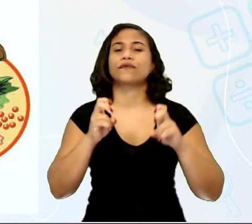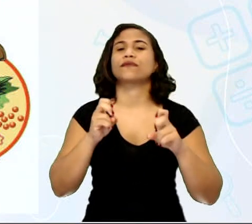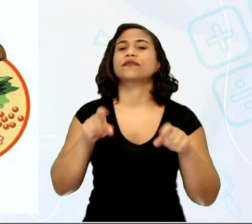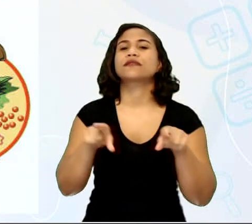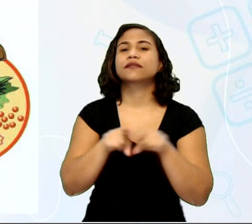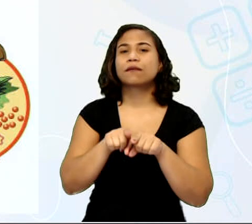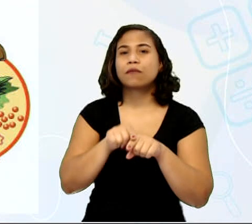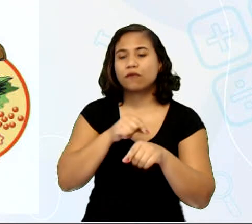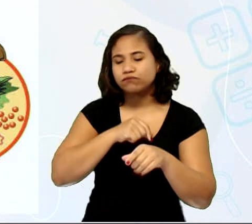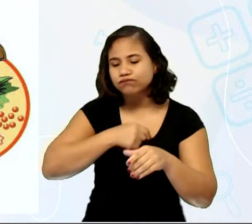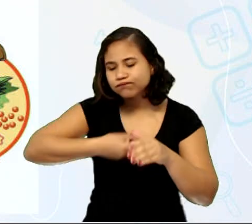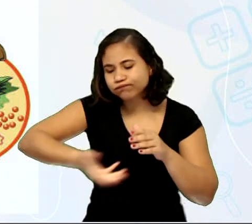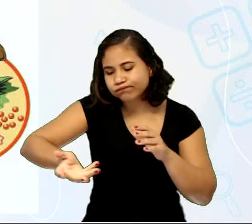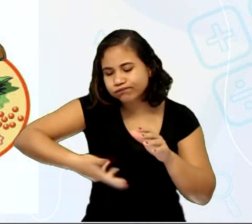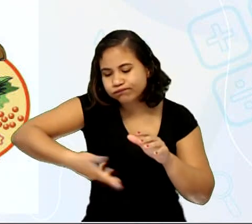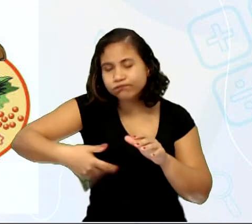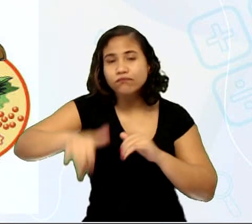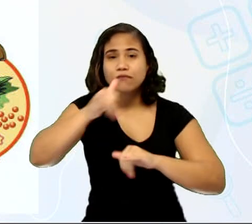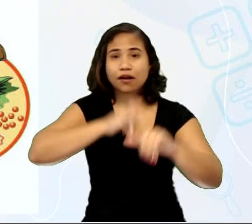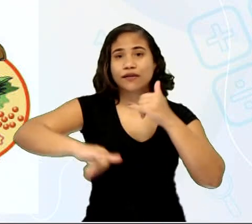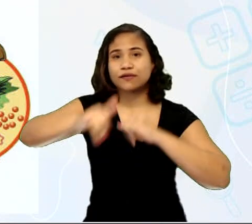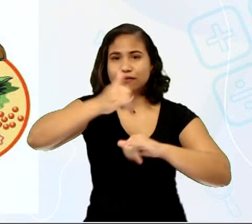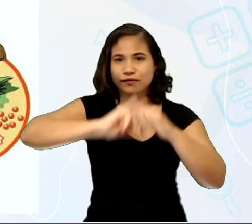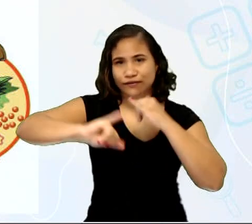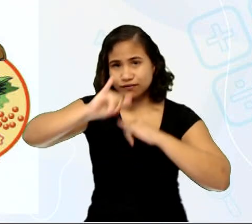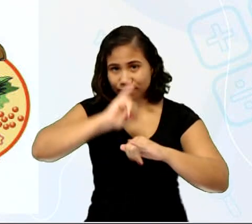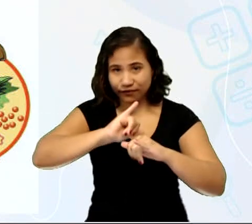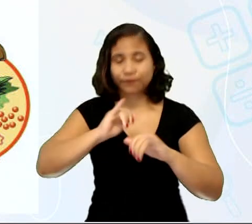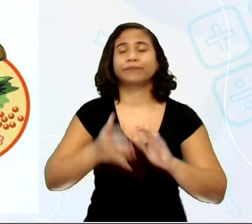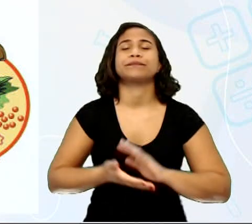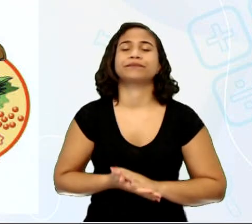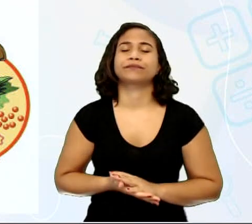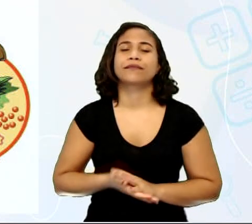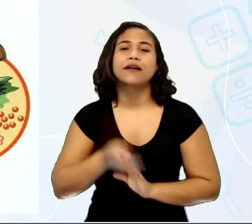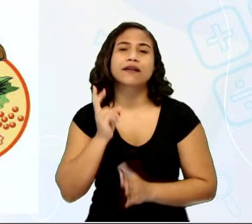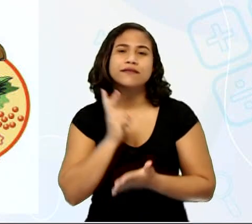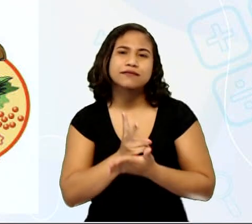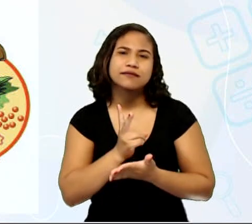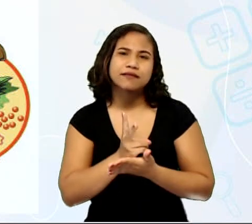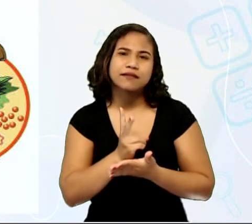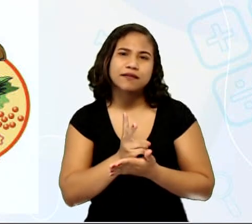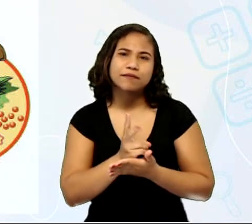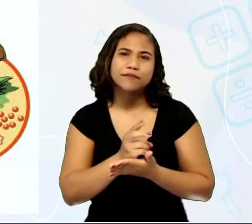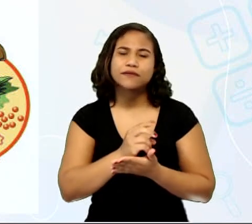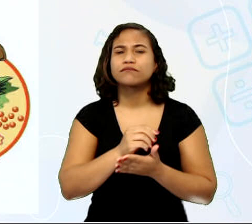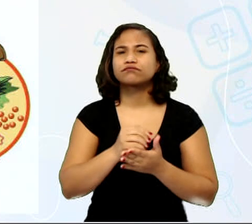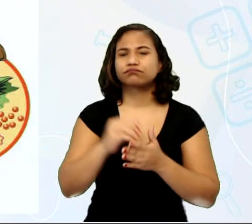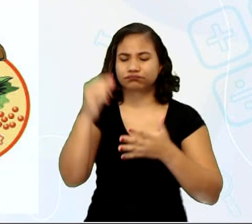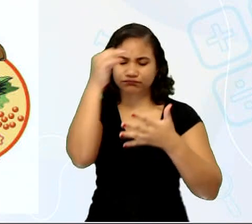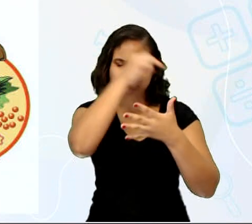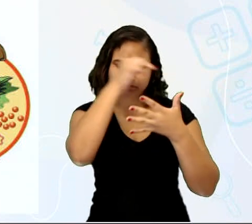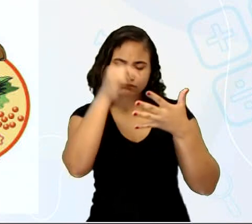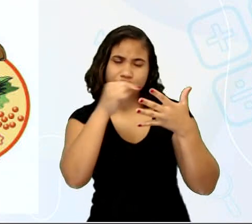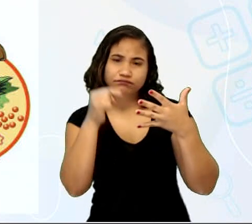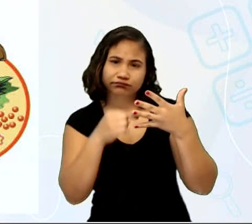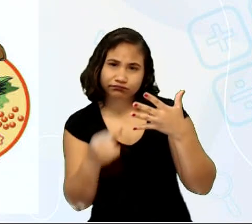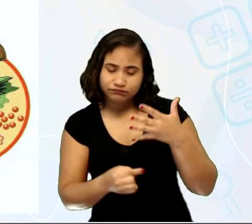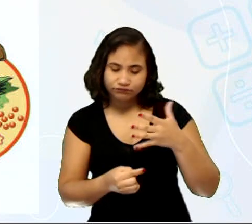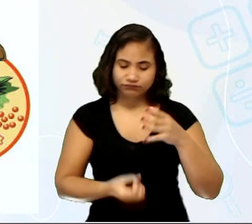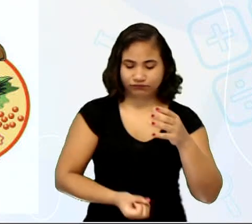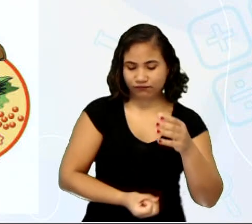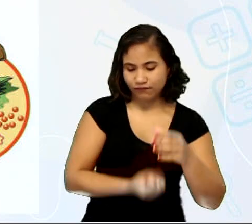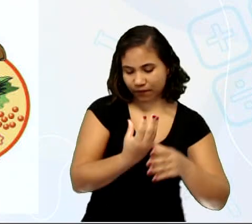fluxo de energia. Sempre nós colocamos, classificamos animais em produtores,